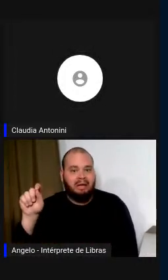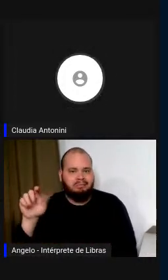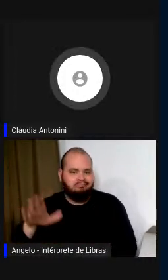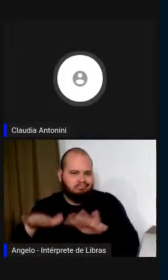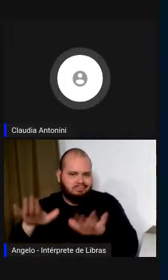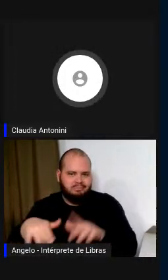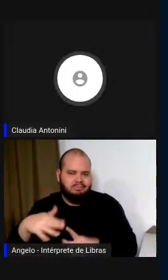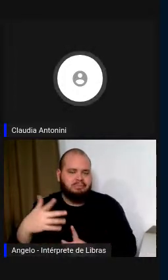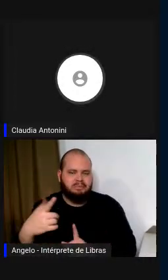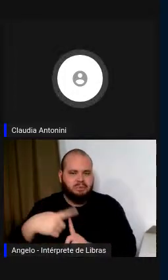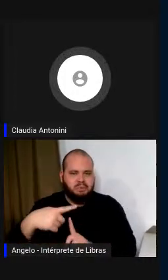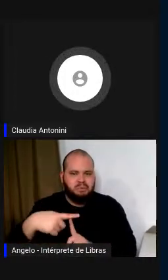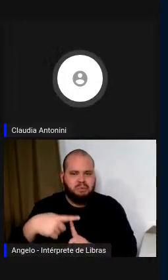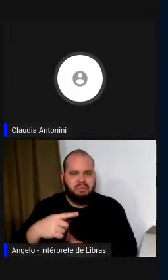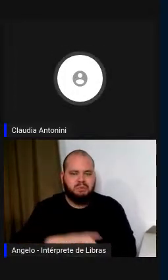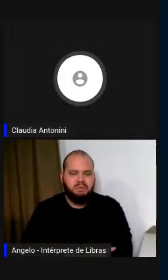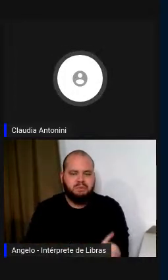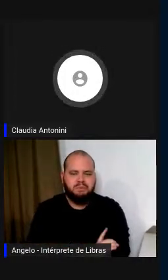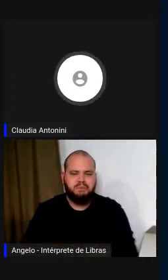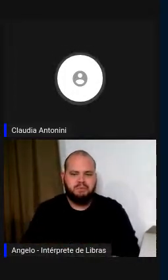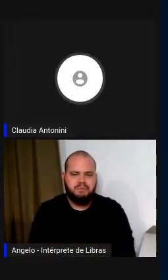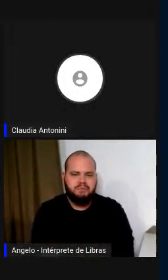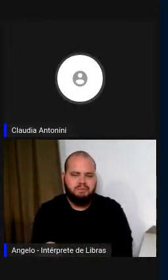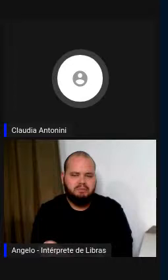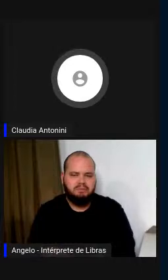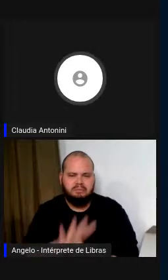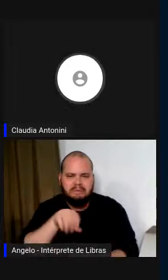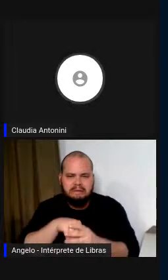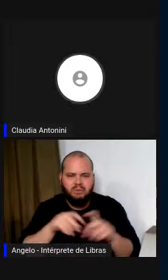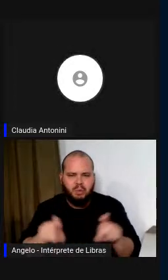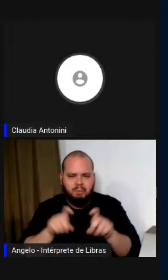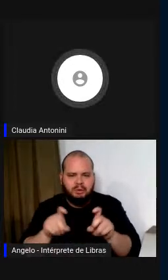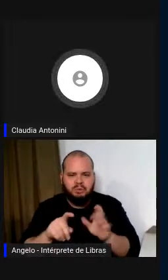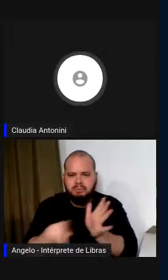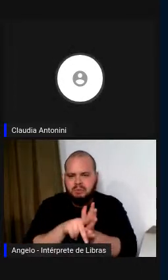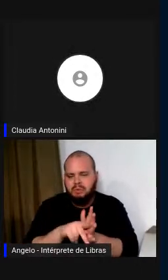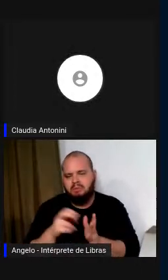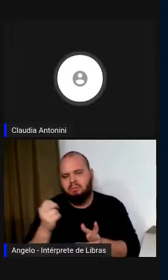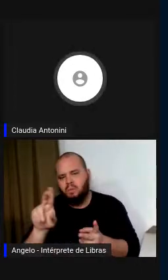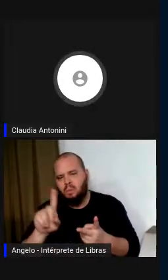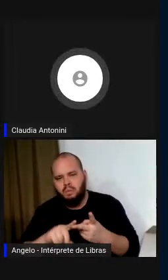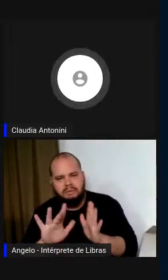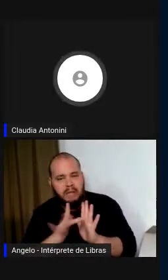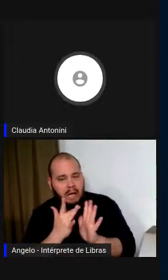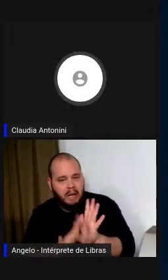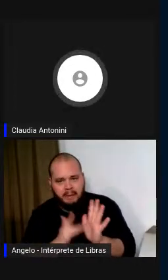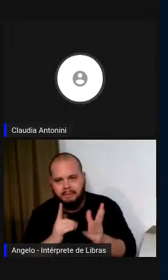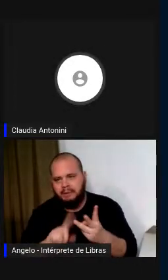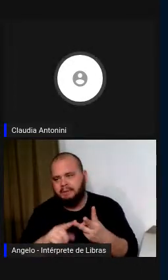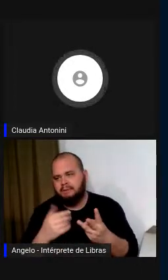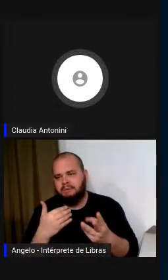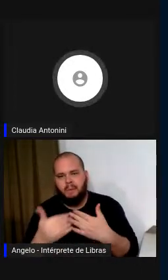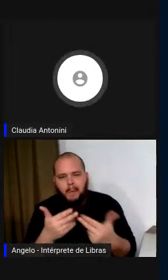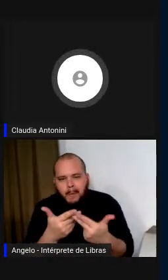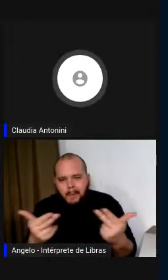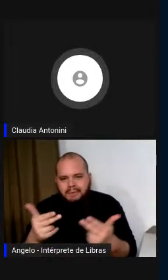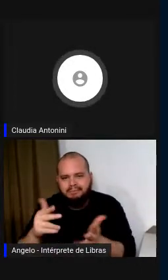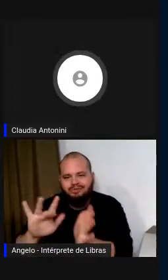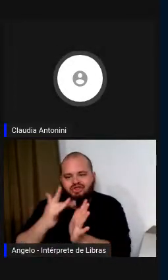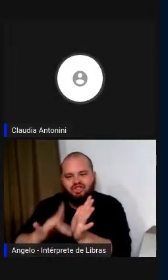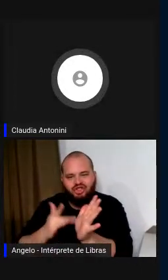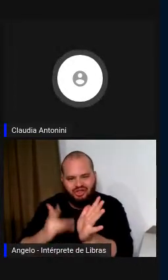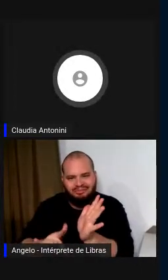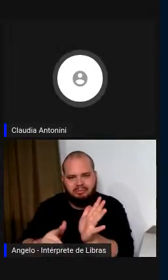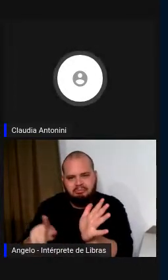com os próprios computadores, o estudante usa um tablet, um computador, qualquer coisa que tenha à disposição, e o